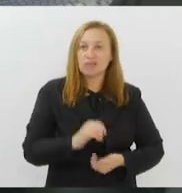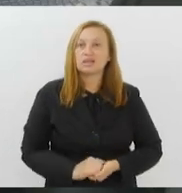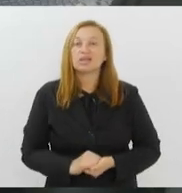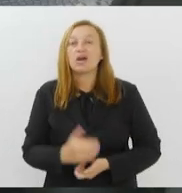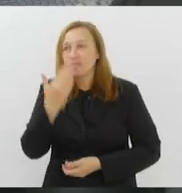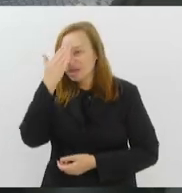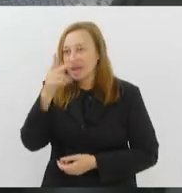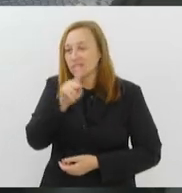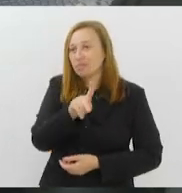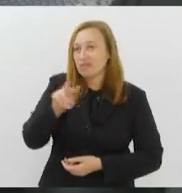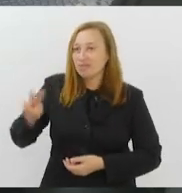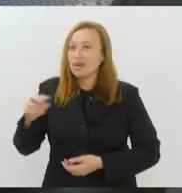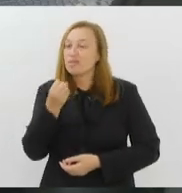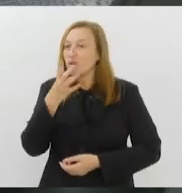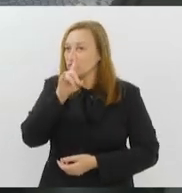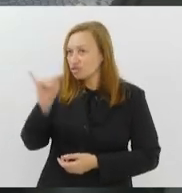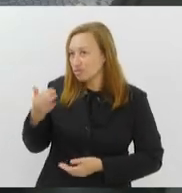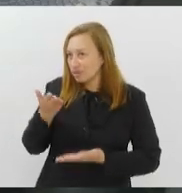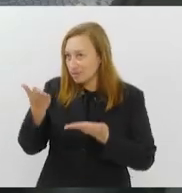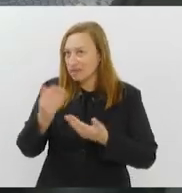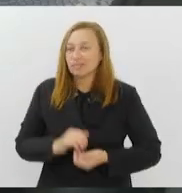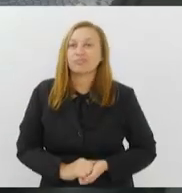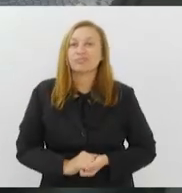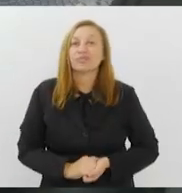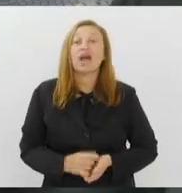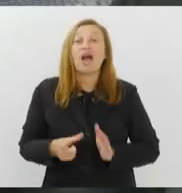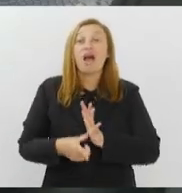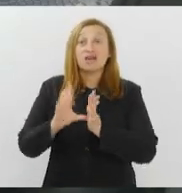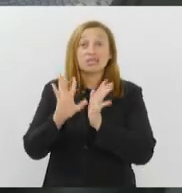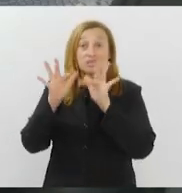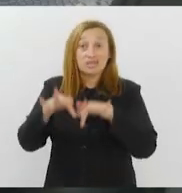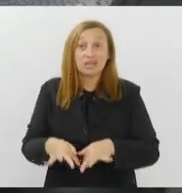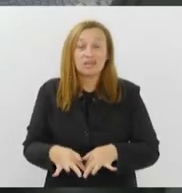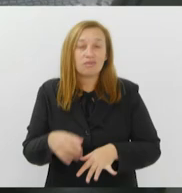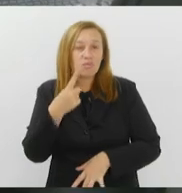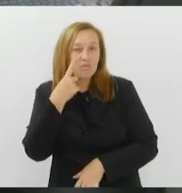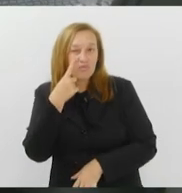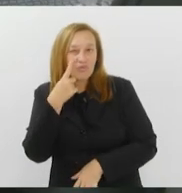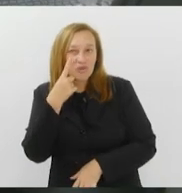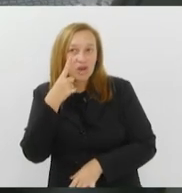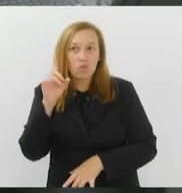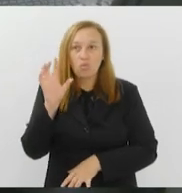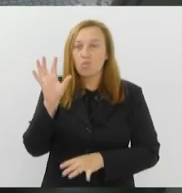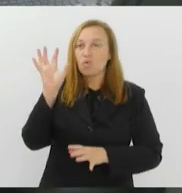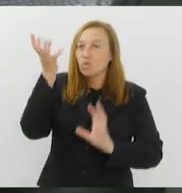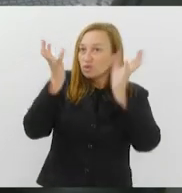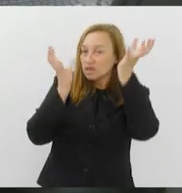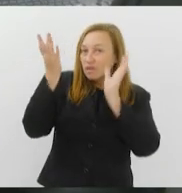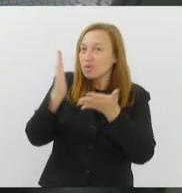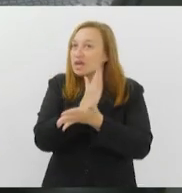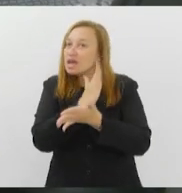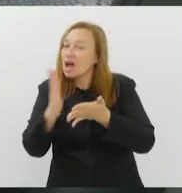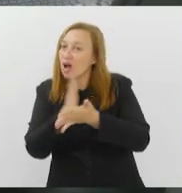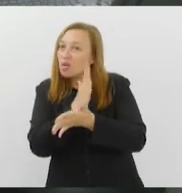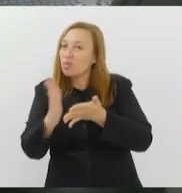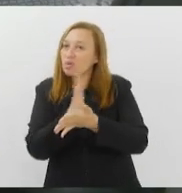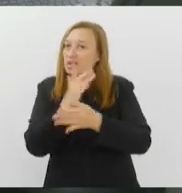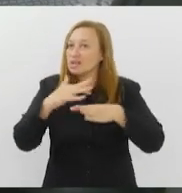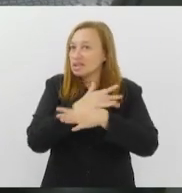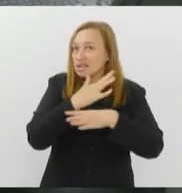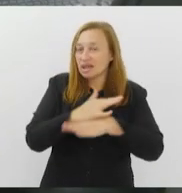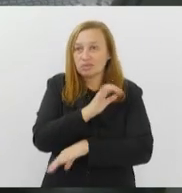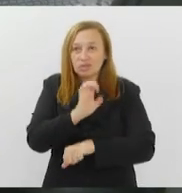Obrigado, PV. Um bom dia para você. E antes de encerrar, vamos dar uma olhada no tempo em algumas cidades do Estado.